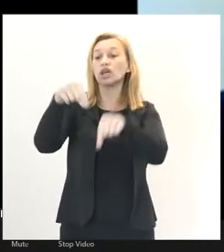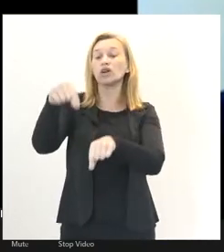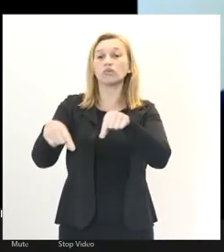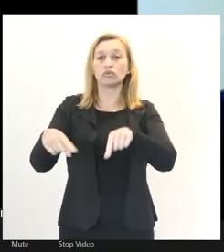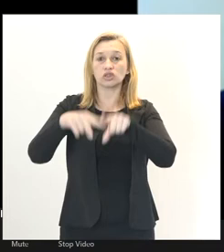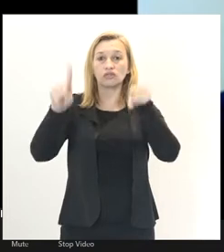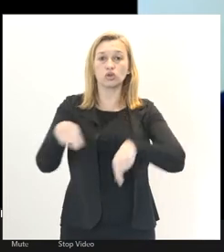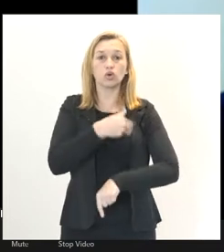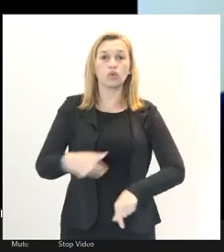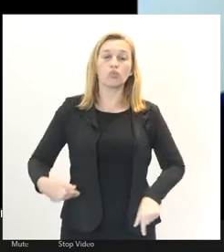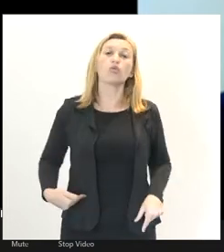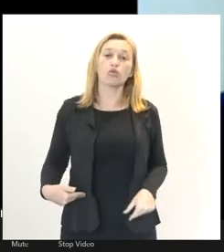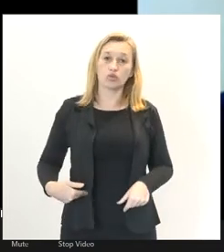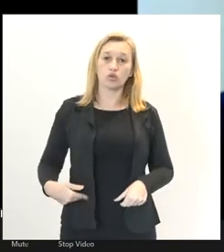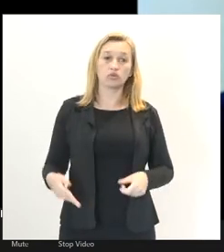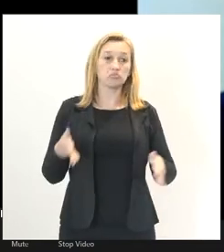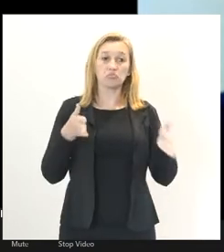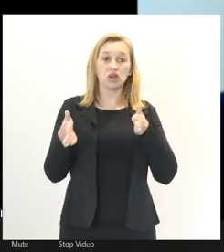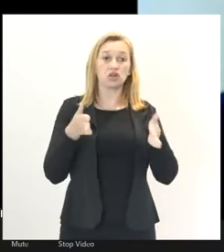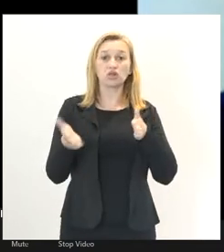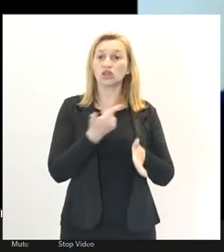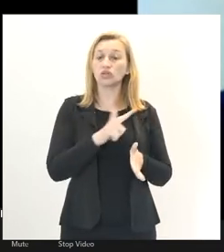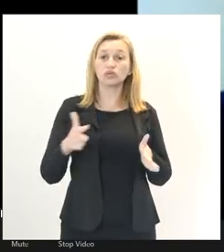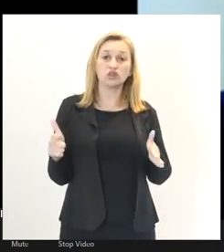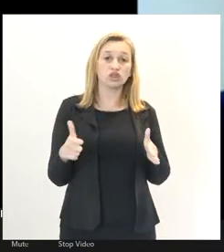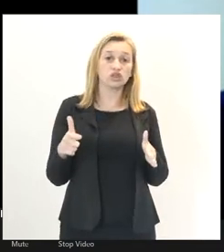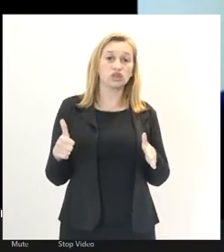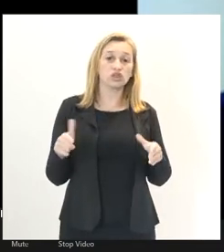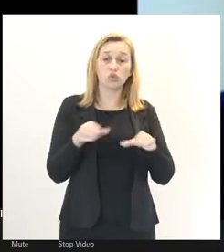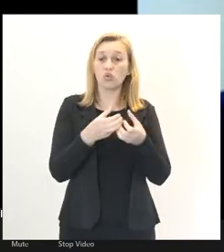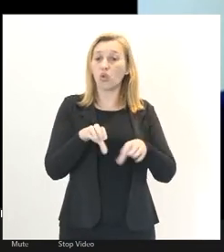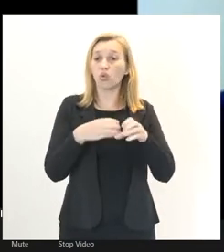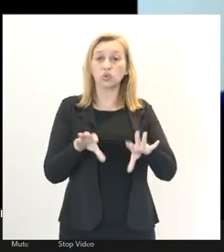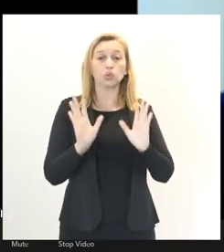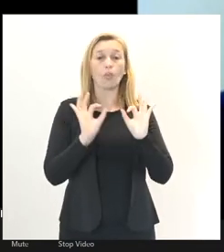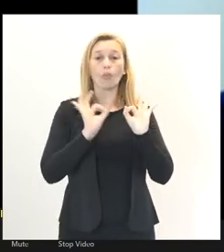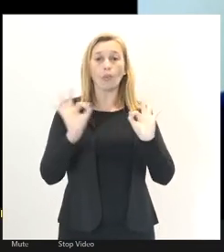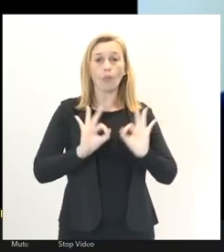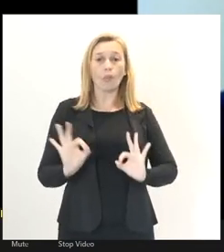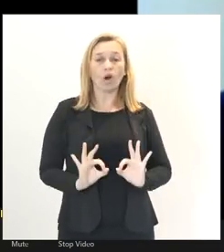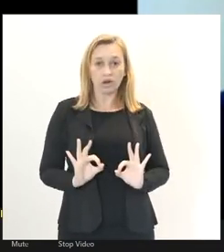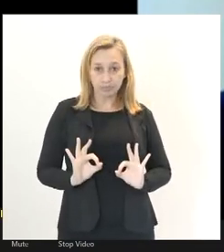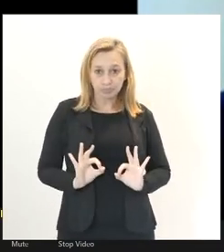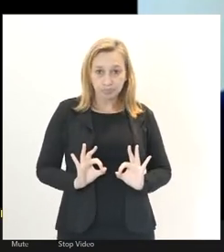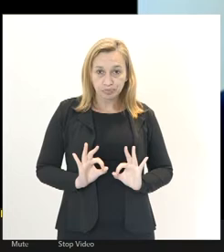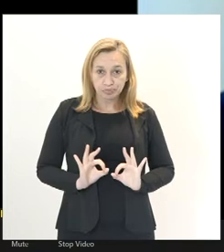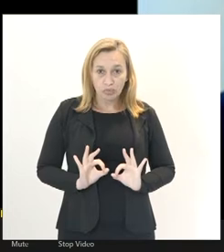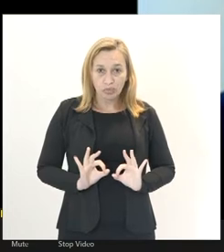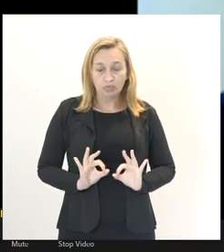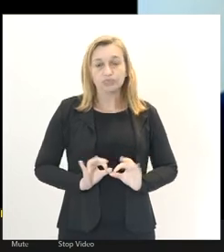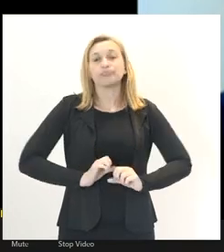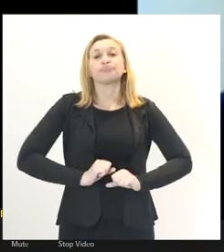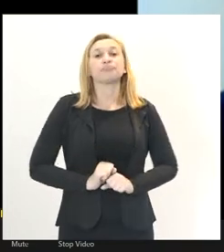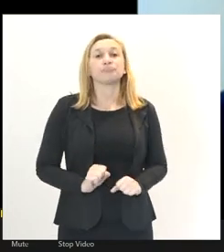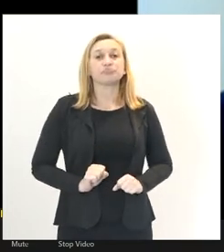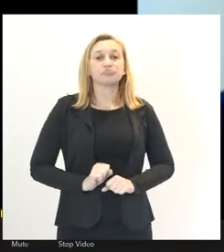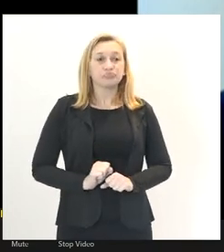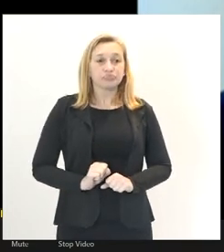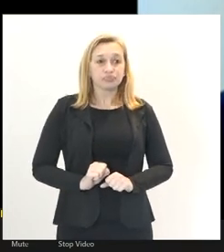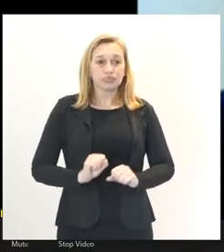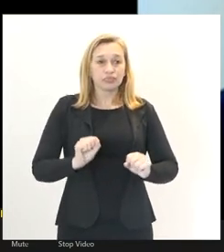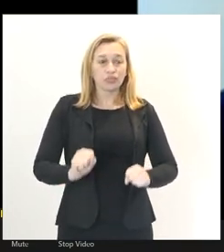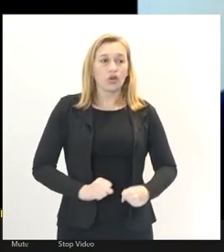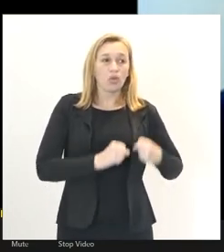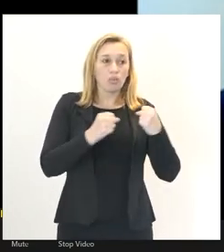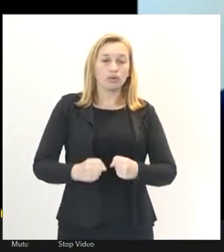públicos, numa época que não havia absolutamente nenhum concurso, e imperava o poder